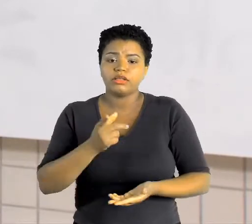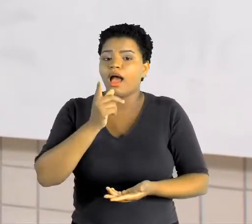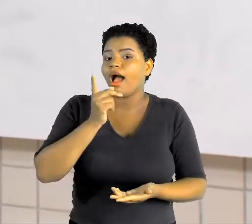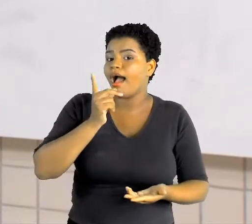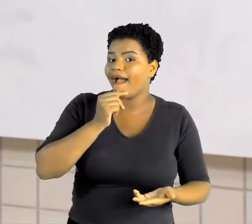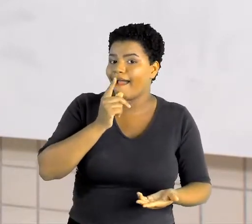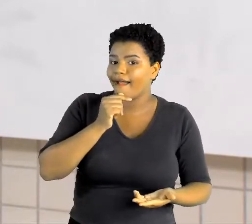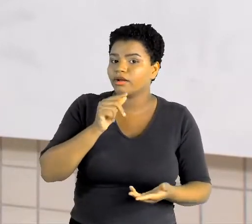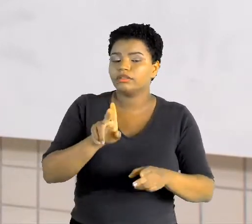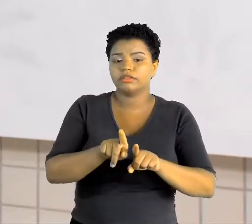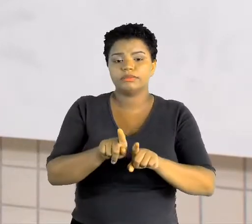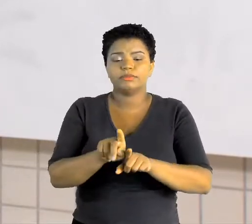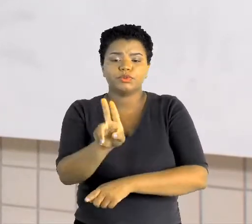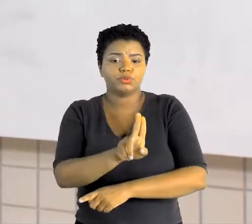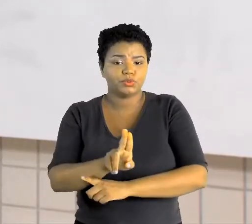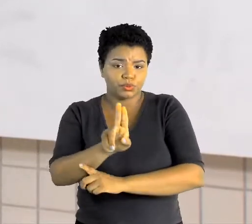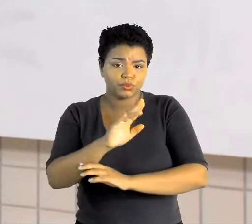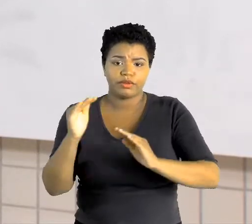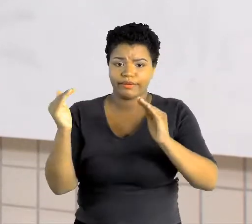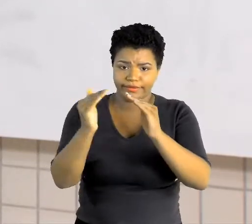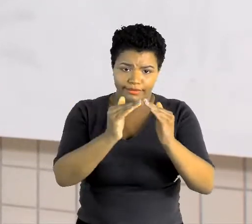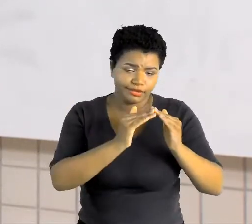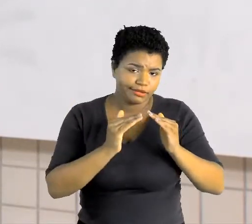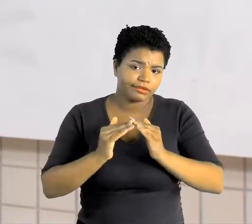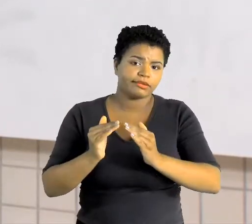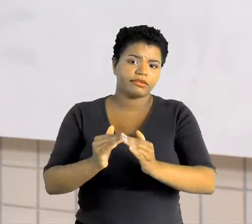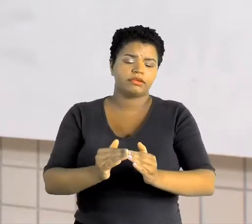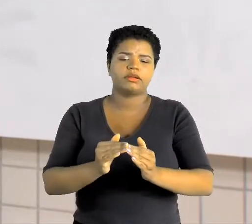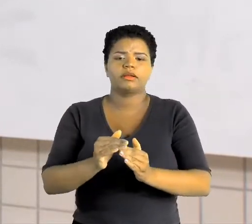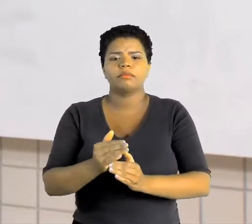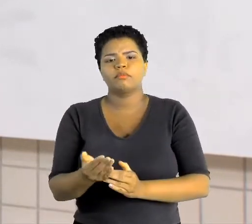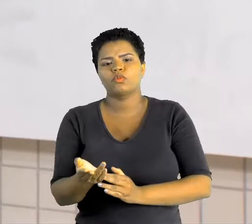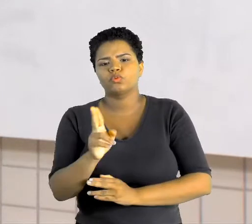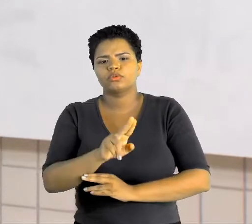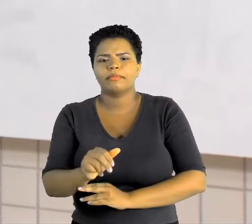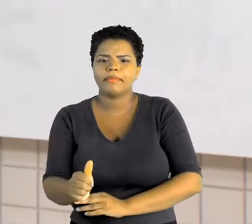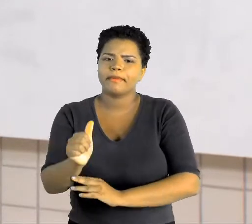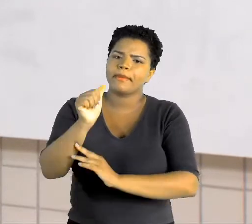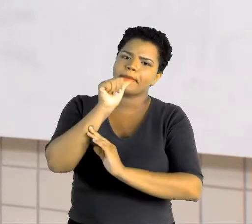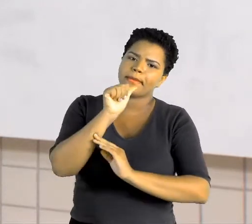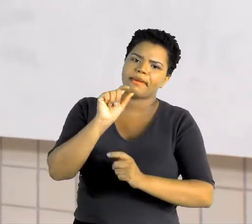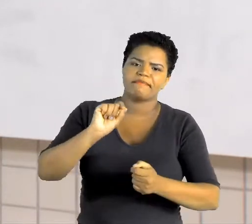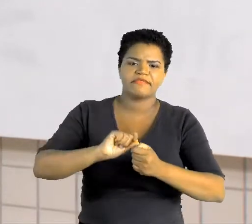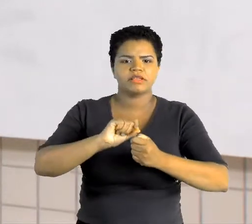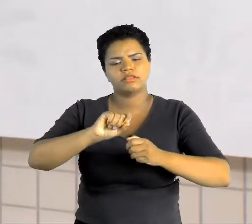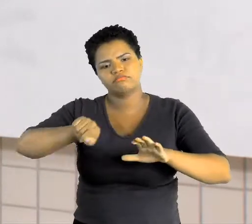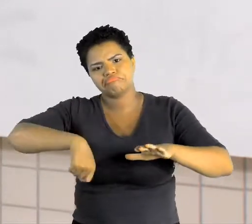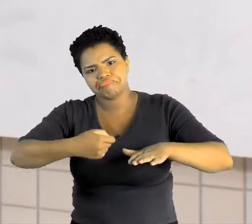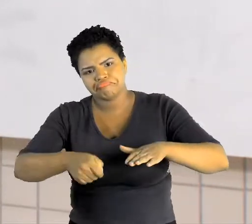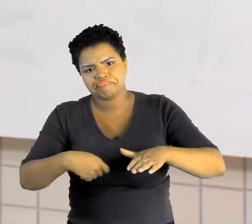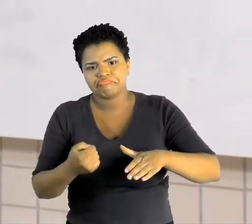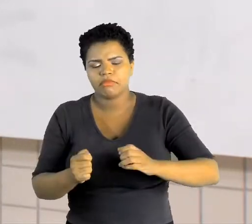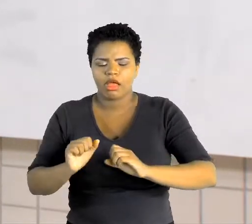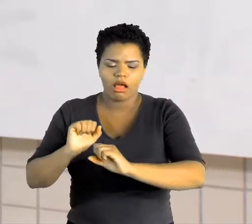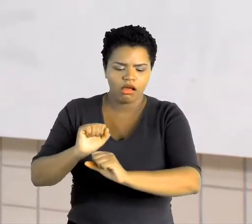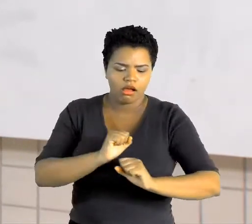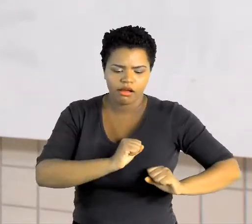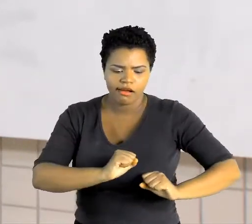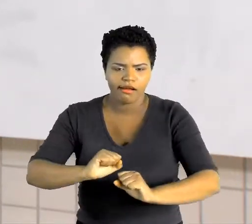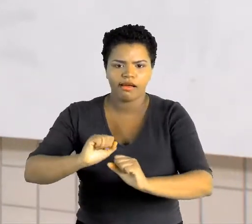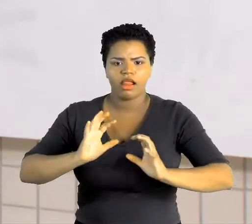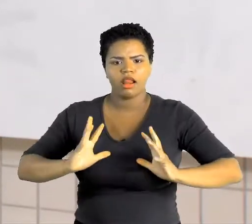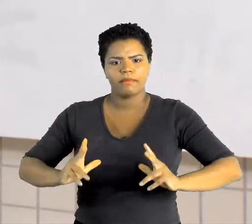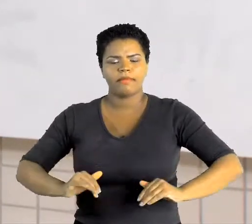doméstico, nas nossas casas, nós usamos tanto para beber, para preparar os alimentos, para limpar a casa, para nossa higiene